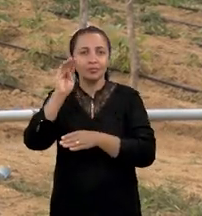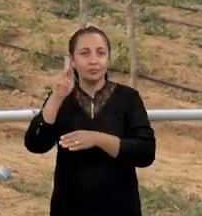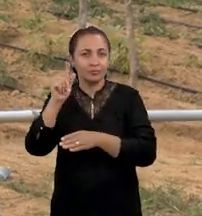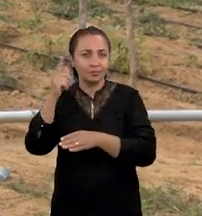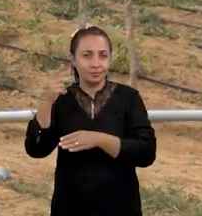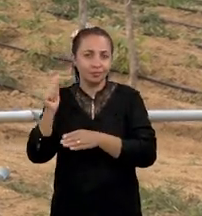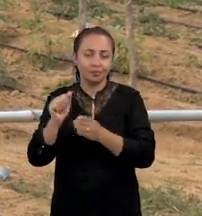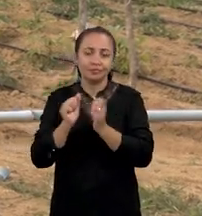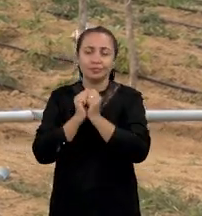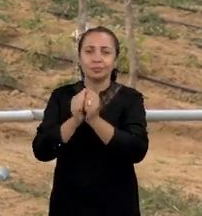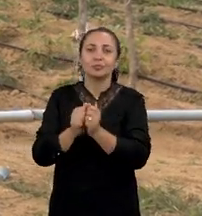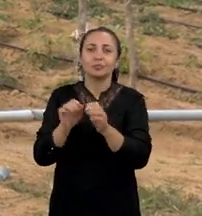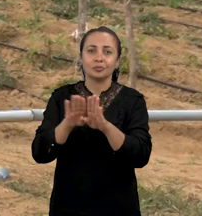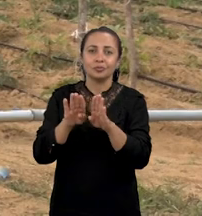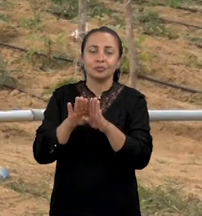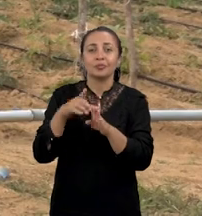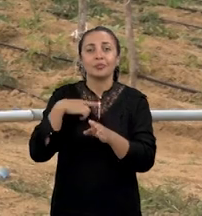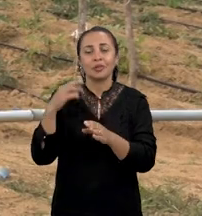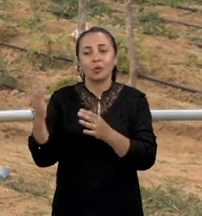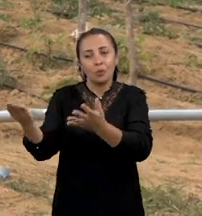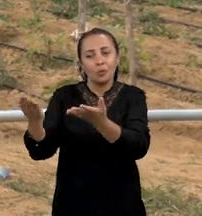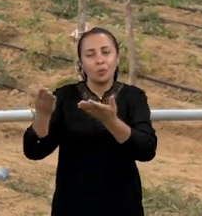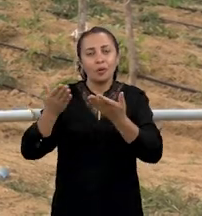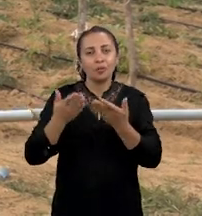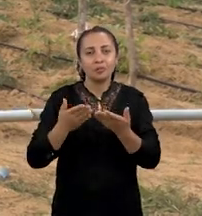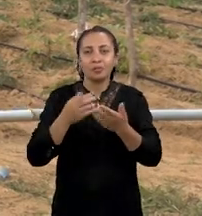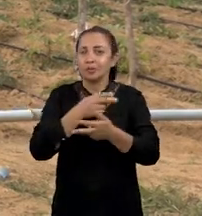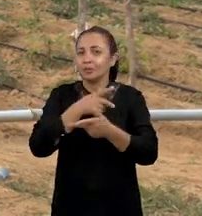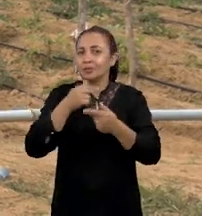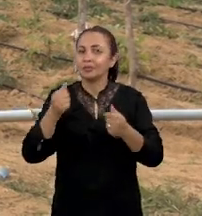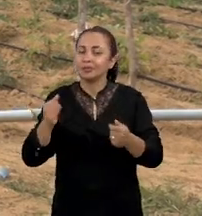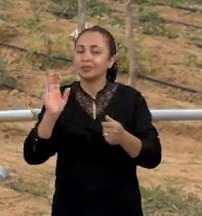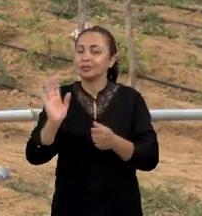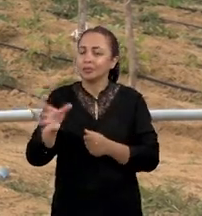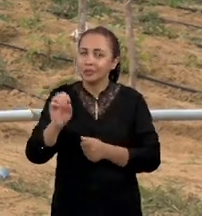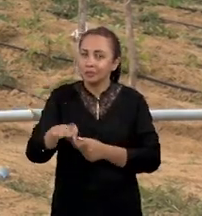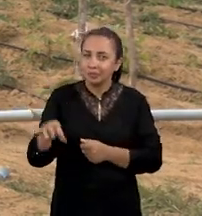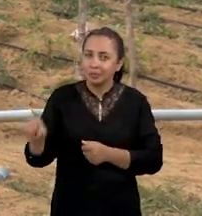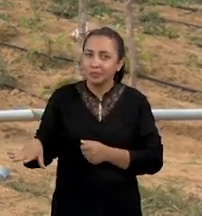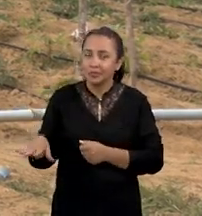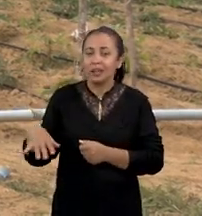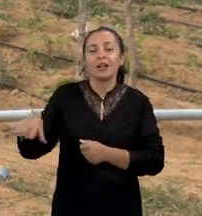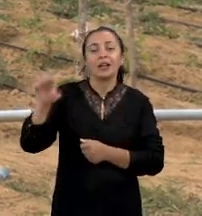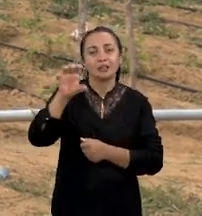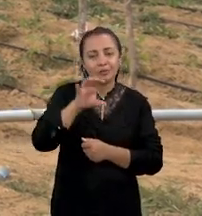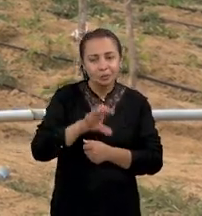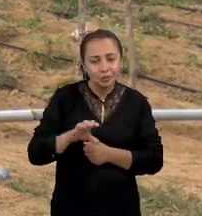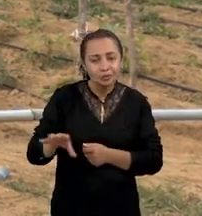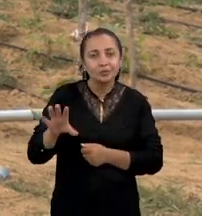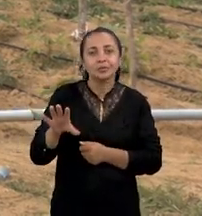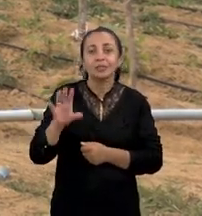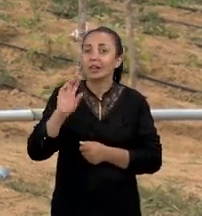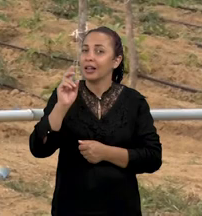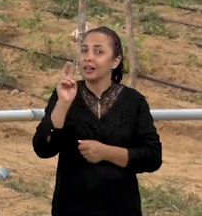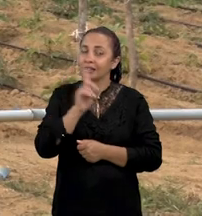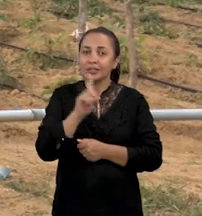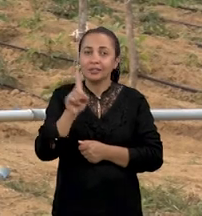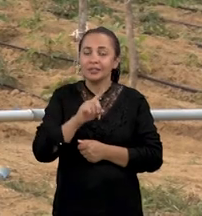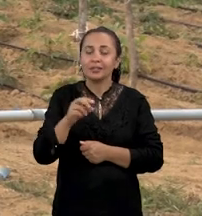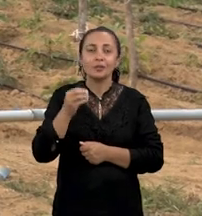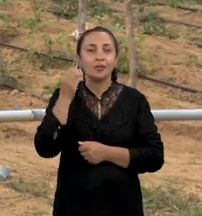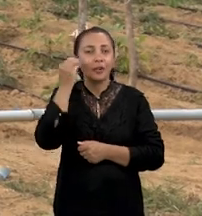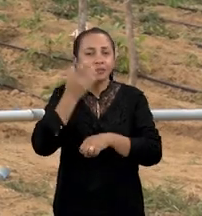de Pesquisa de Mandioca e Futicultura, nós recebemos variedades que já são cultivadas em outros ambientes e que não foram